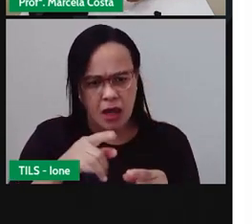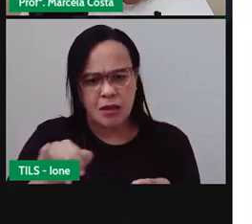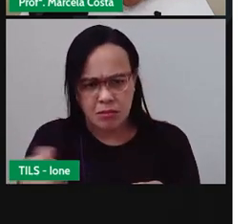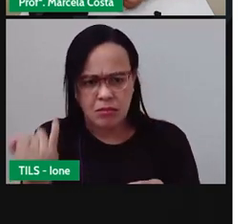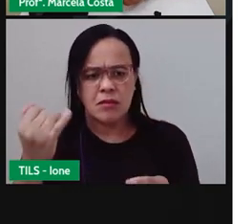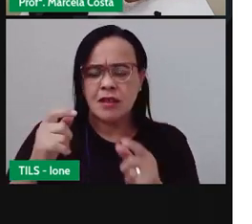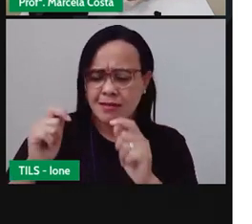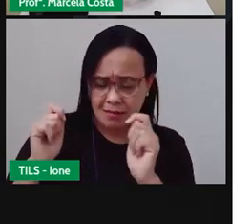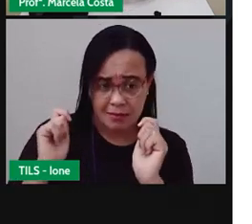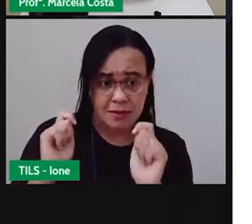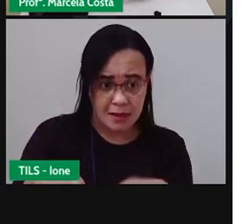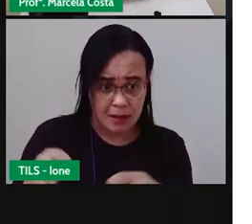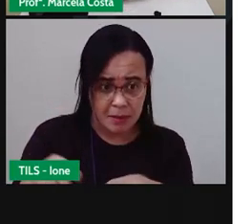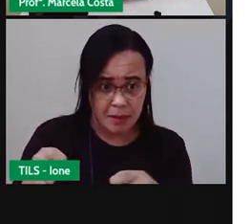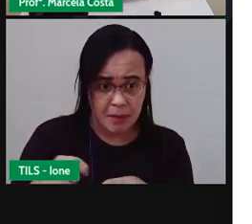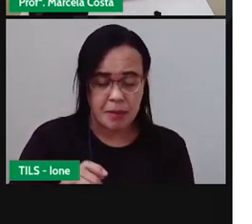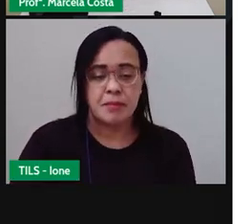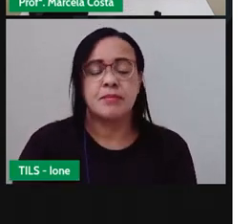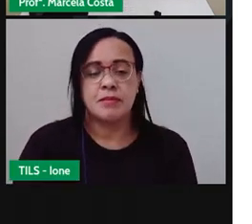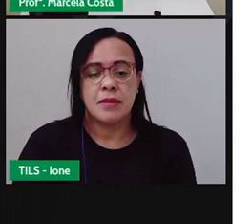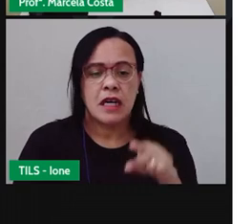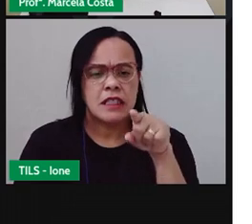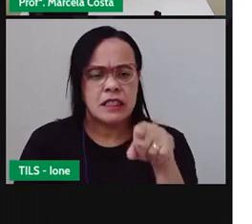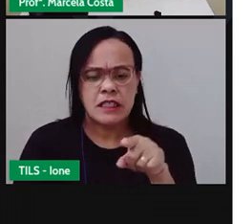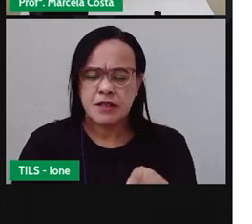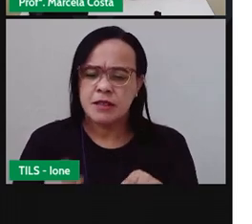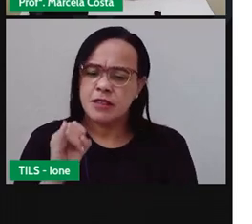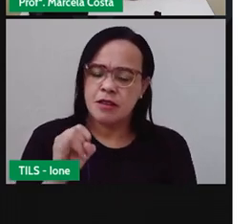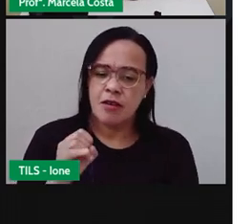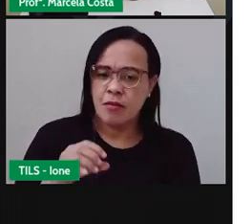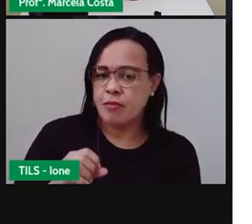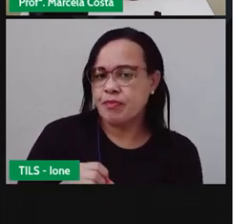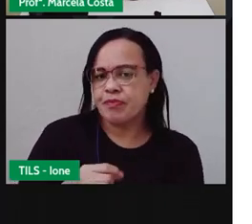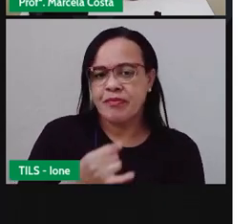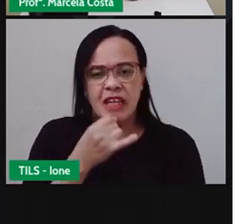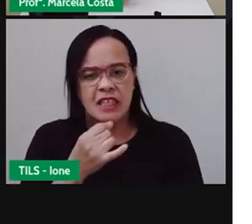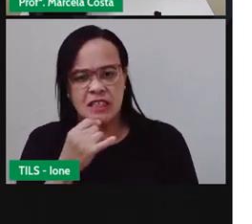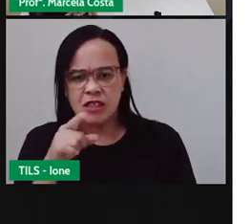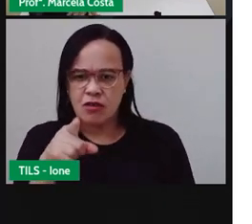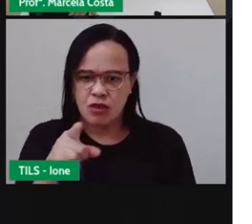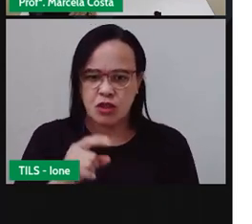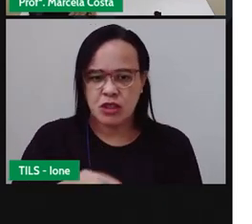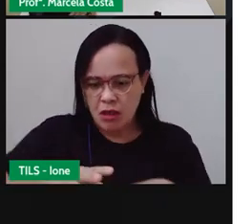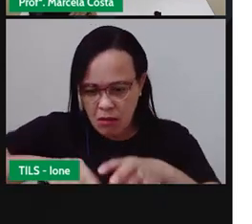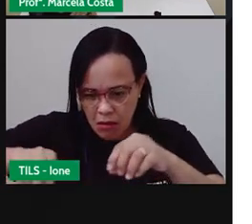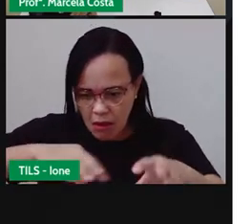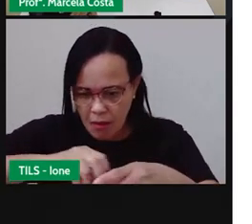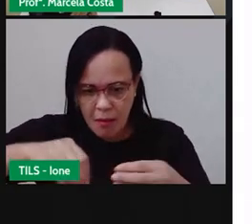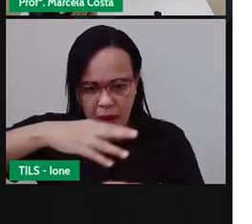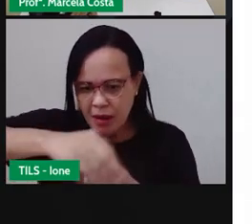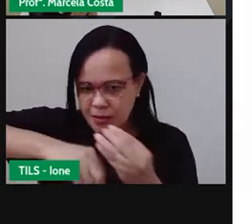Fazendo isso, você contribui pra manter o equilíbrio ambiental, tá?